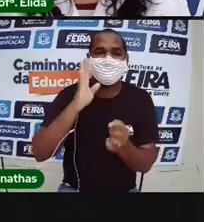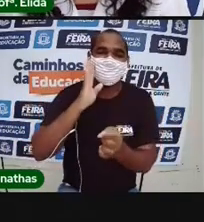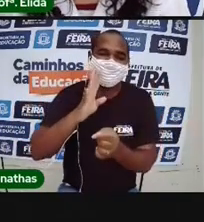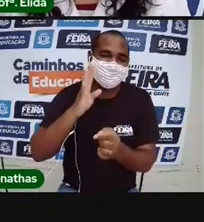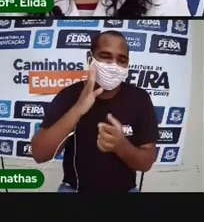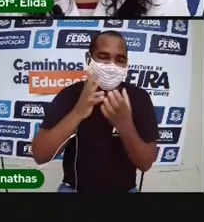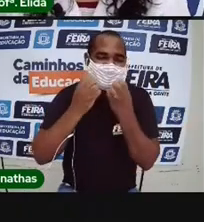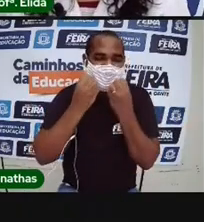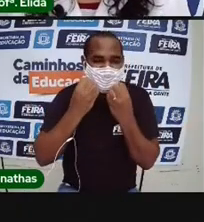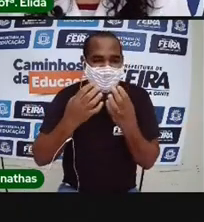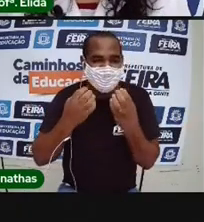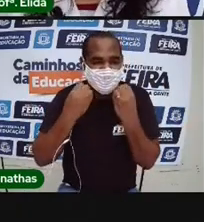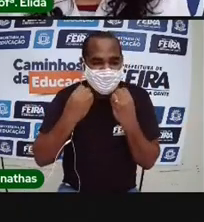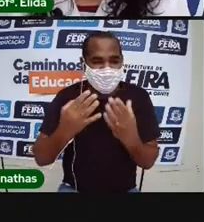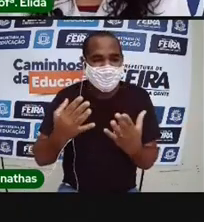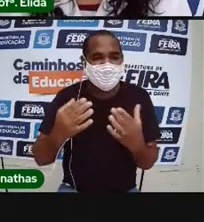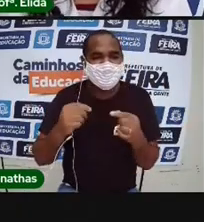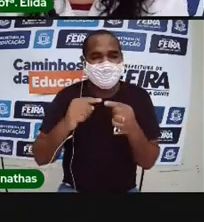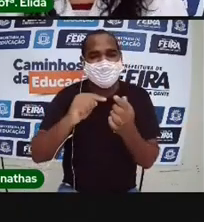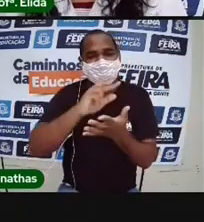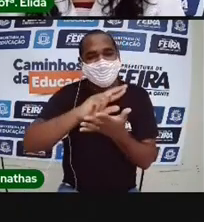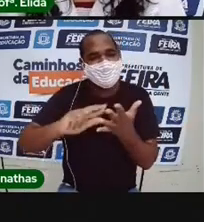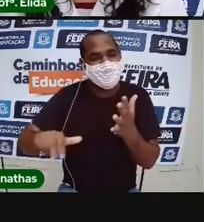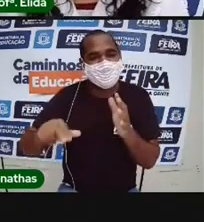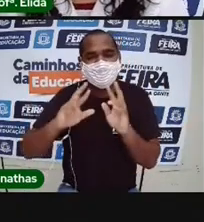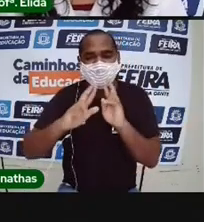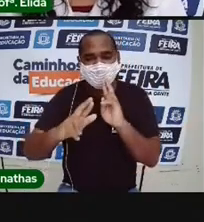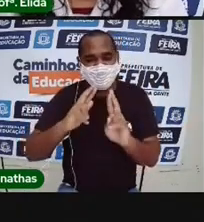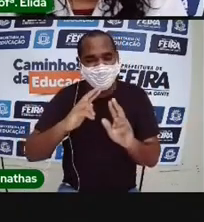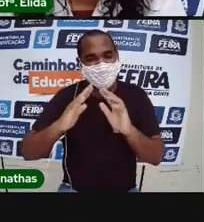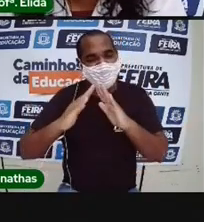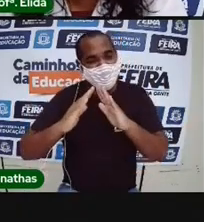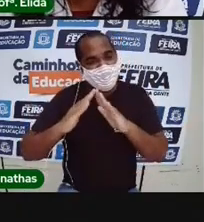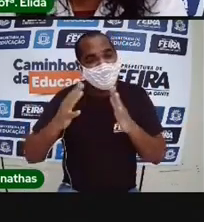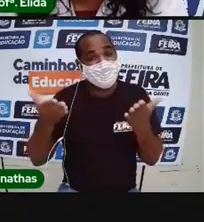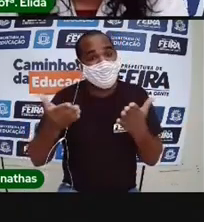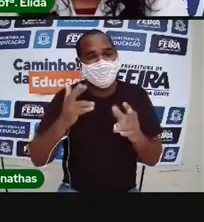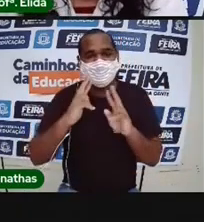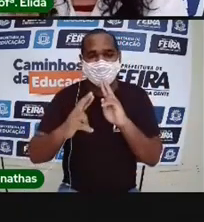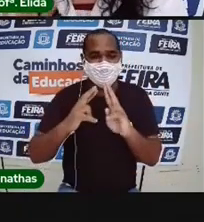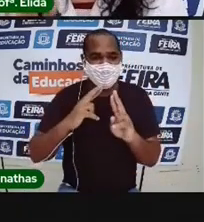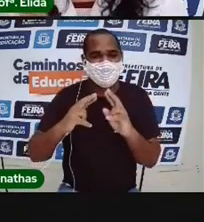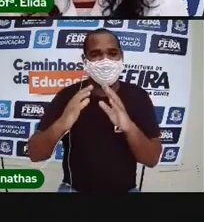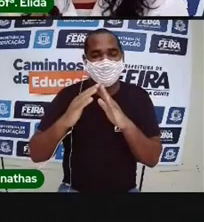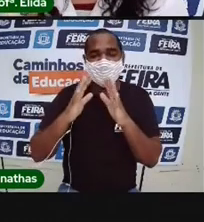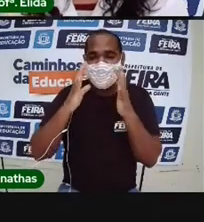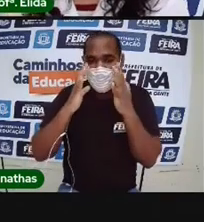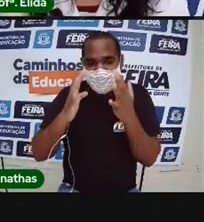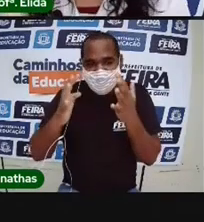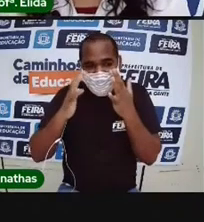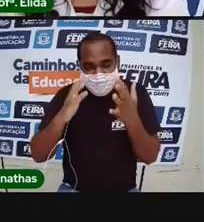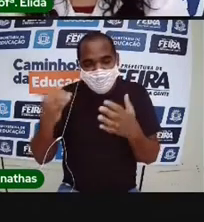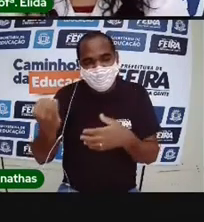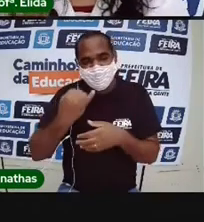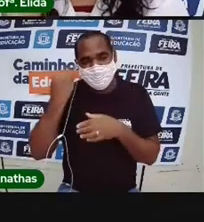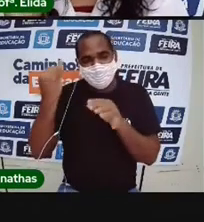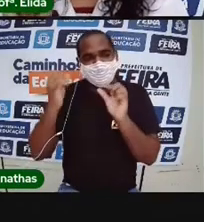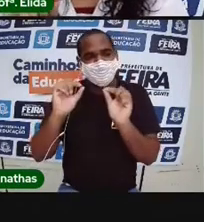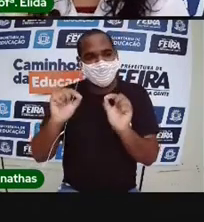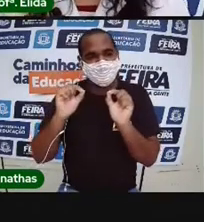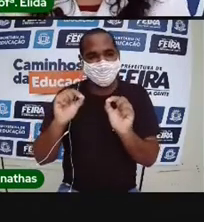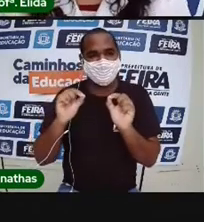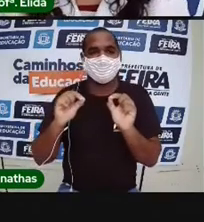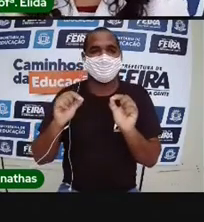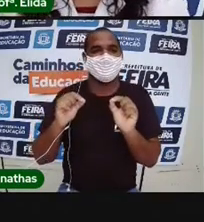Porque você está fazendo a sua tarefa em casa. E agora eu quero que você preste bastante atenção. Porque agora é para